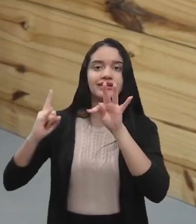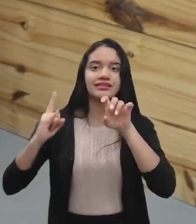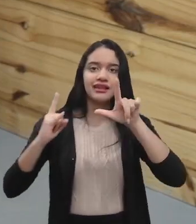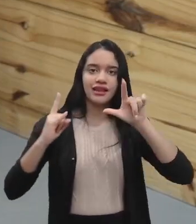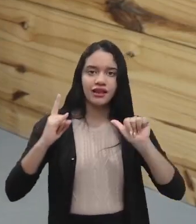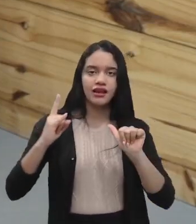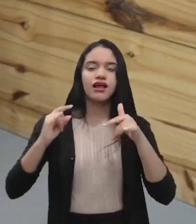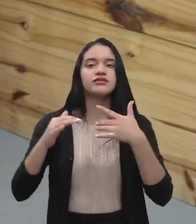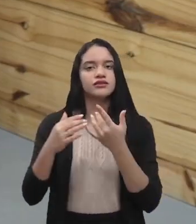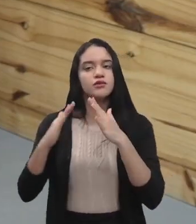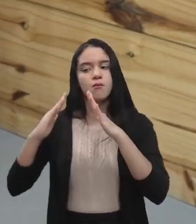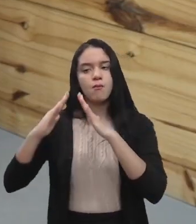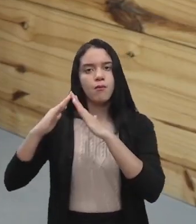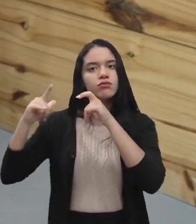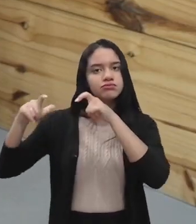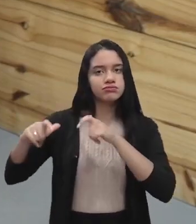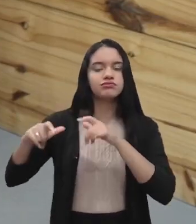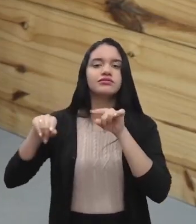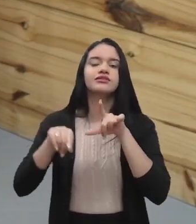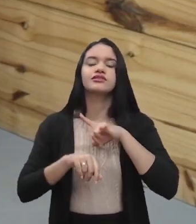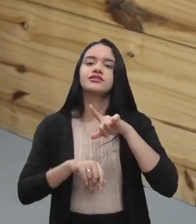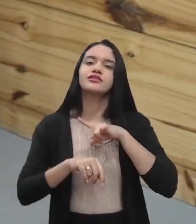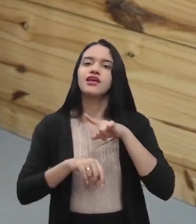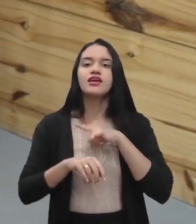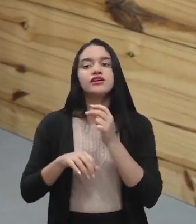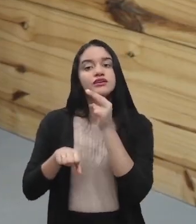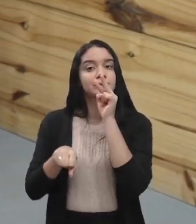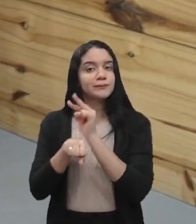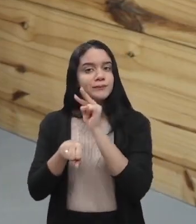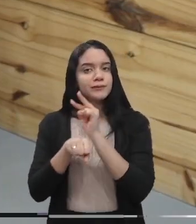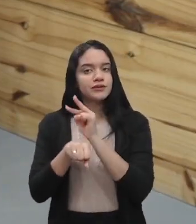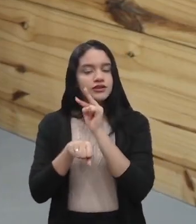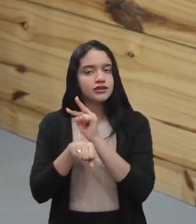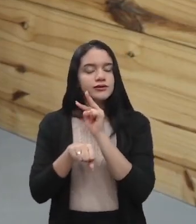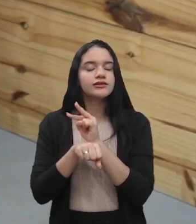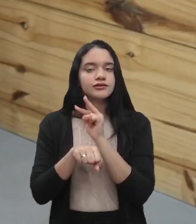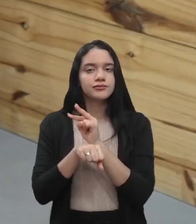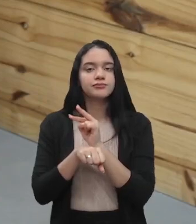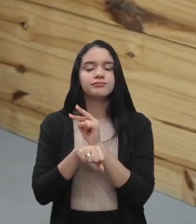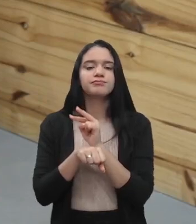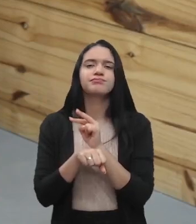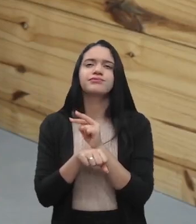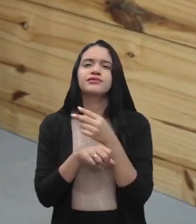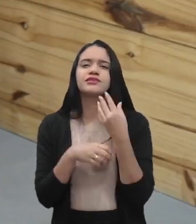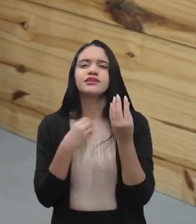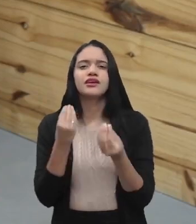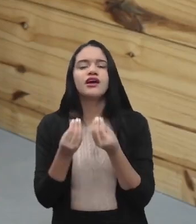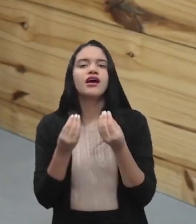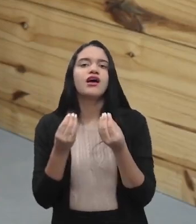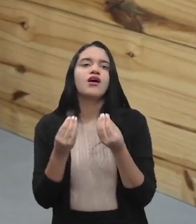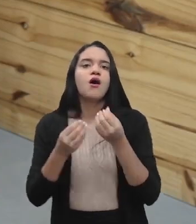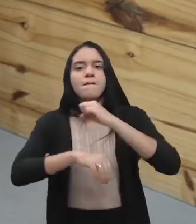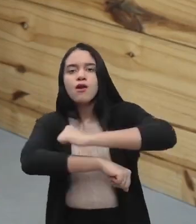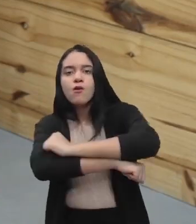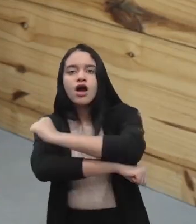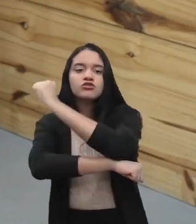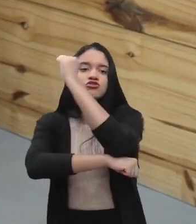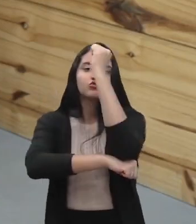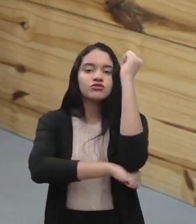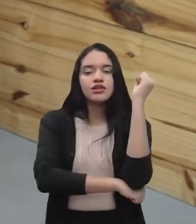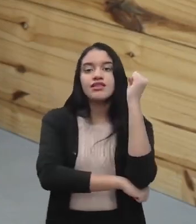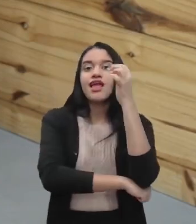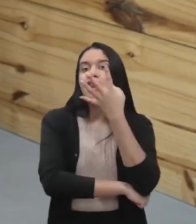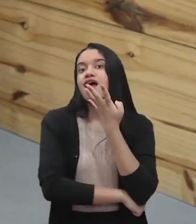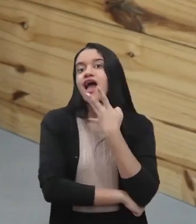de moradias, onde temos ali aquela tela de proteção que se bota, aquela... Para uma janela? Para uma janela, para